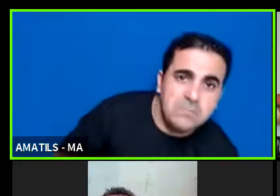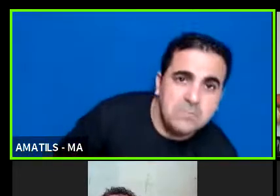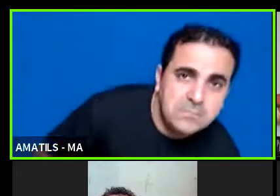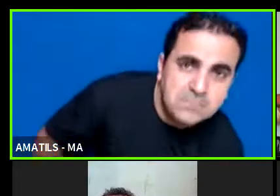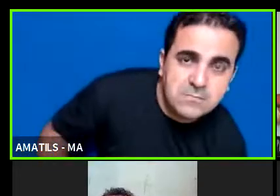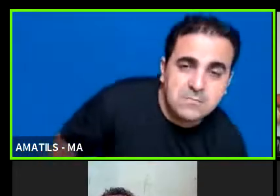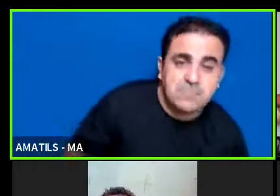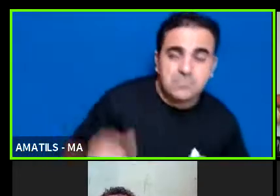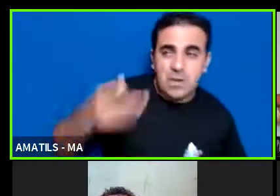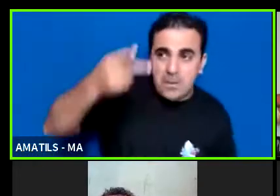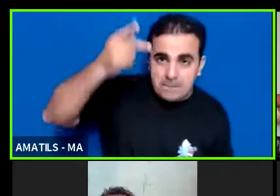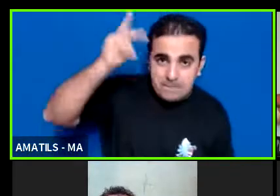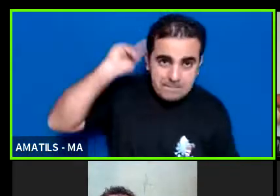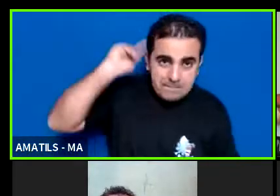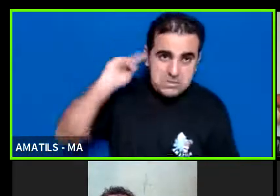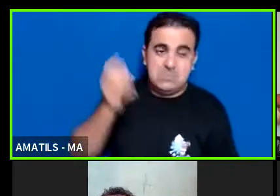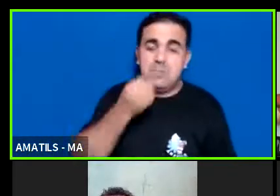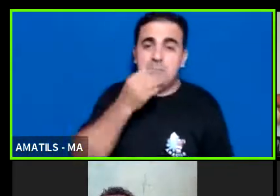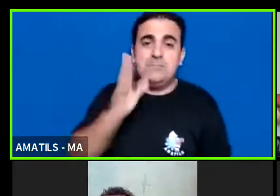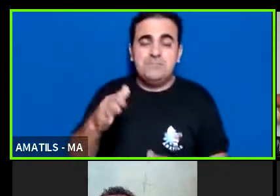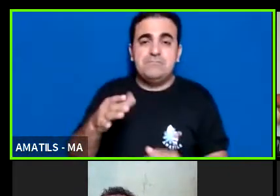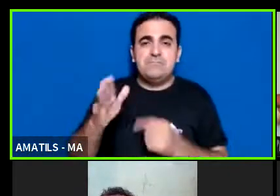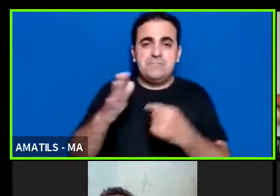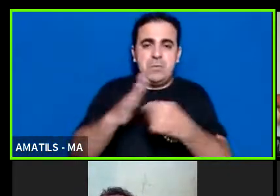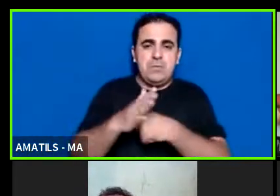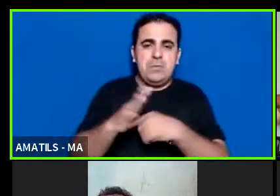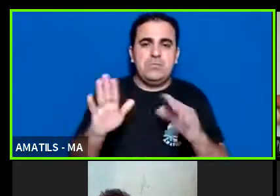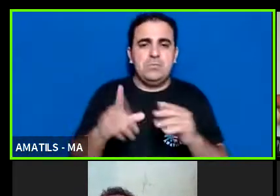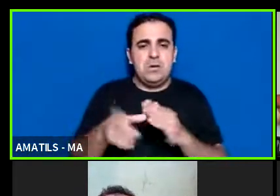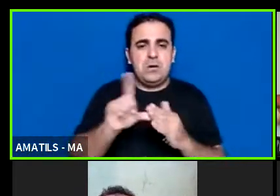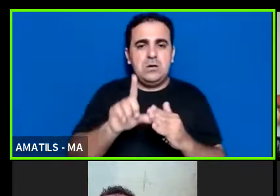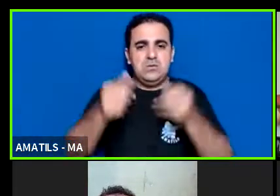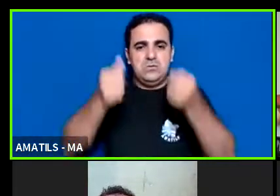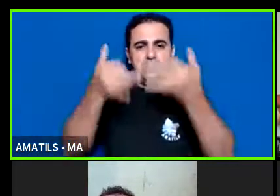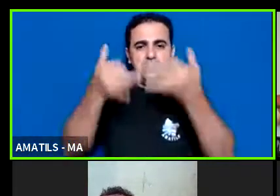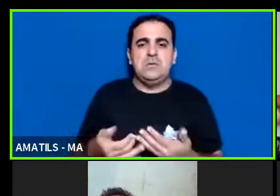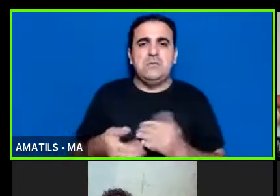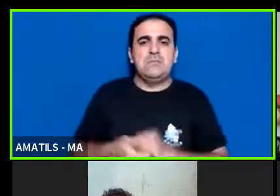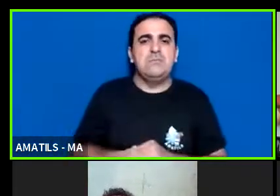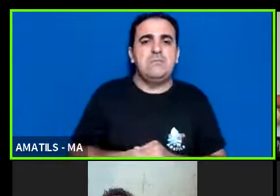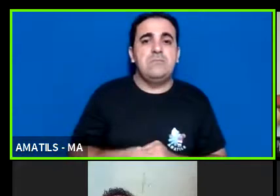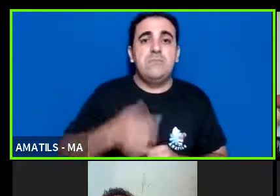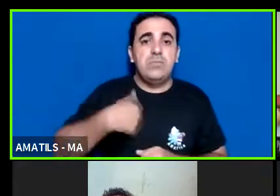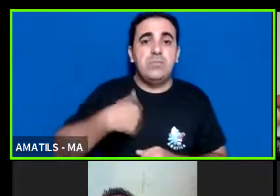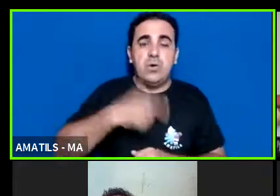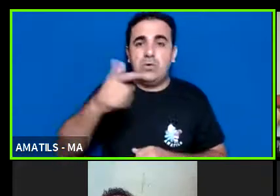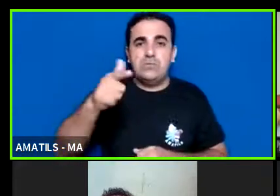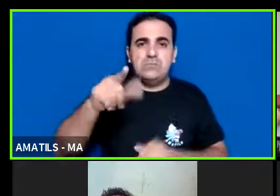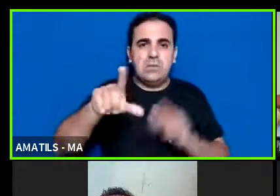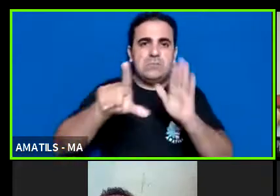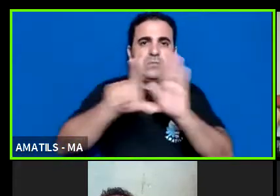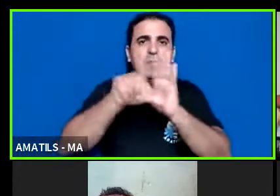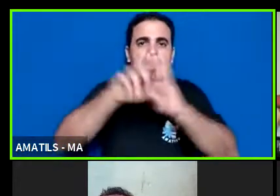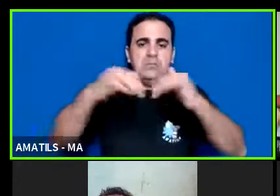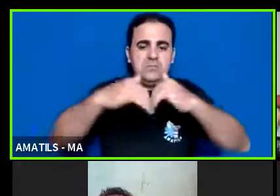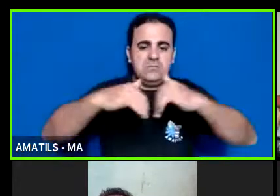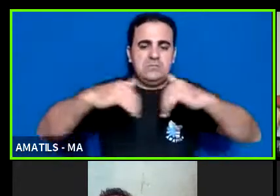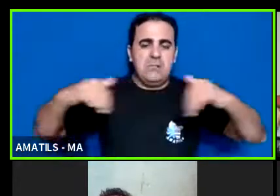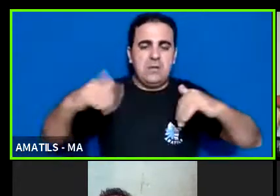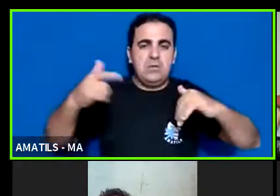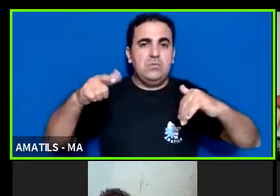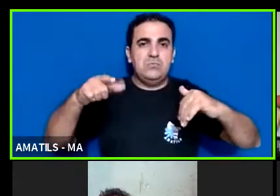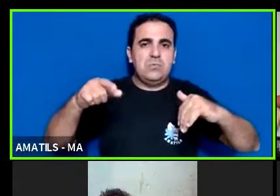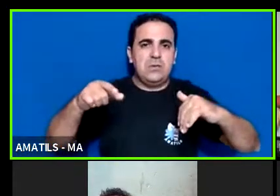pela pergunta como eu expliquei anteriormente nós não separamos na legislação não é apontado na